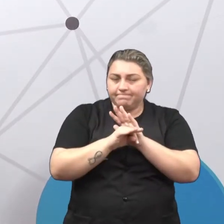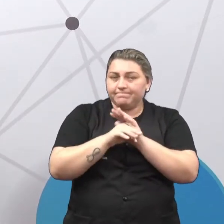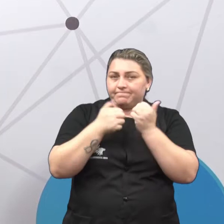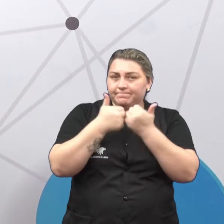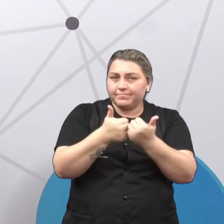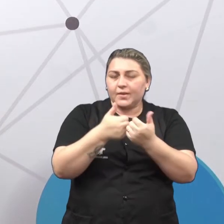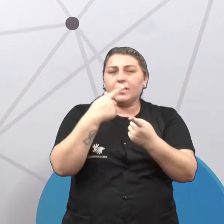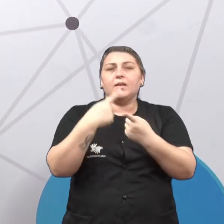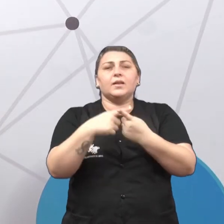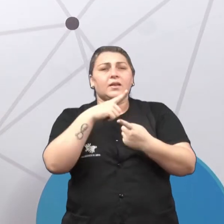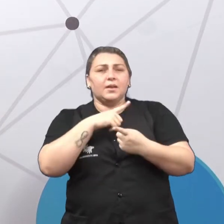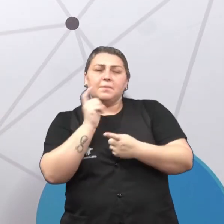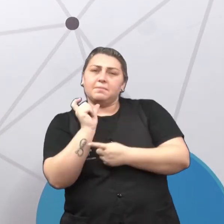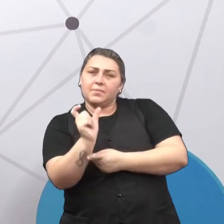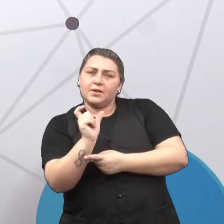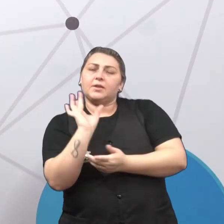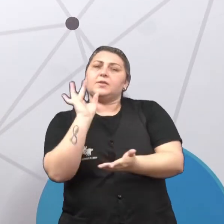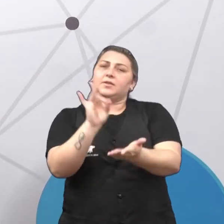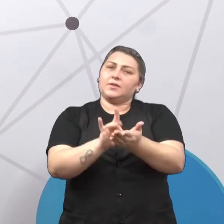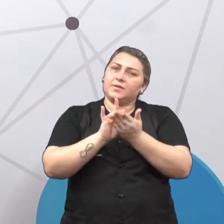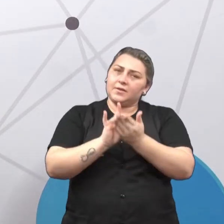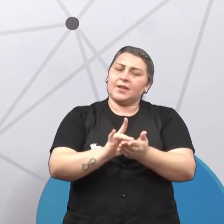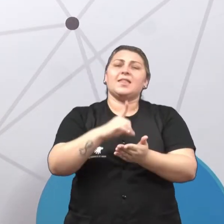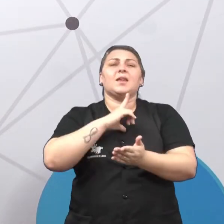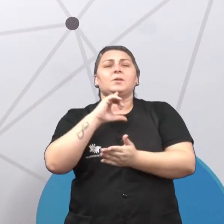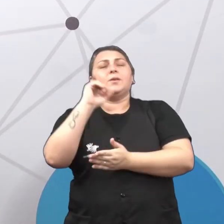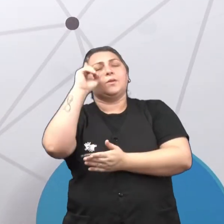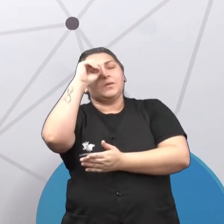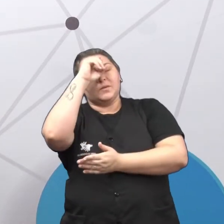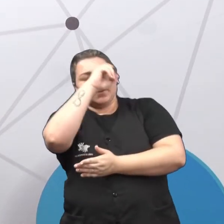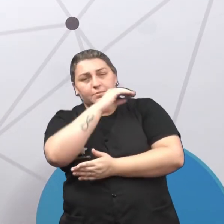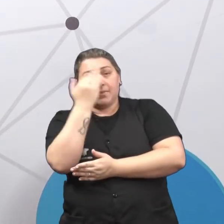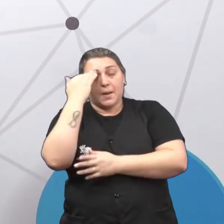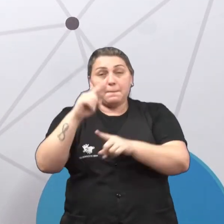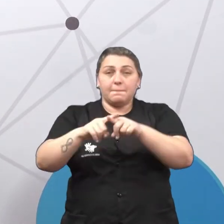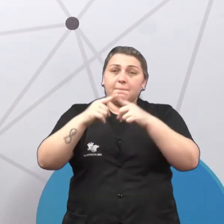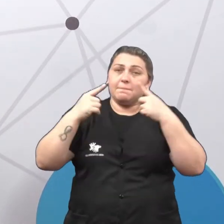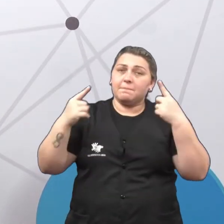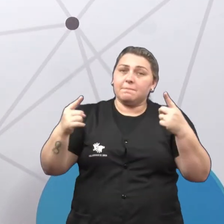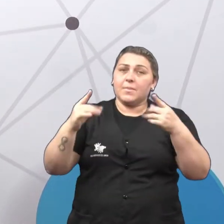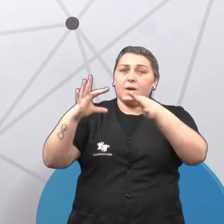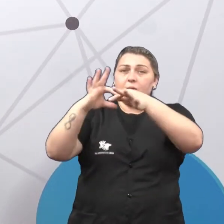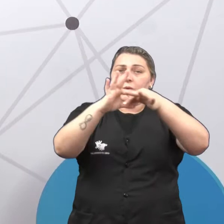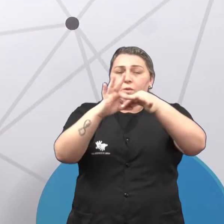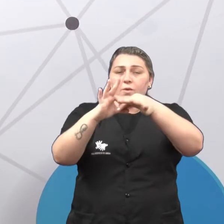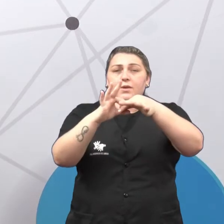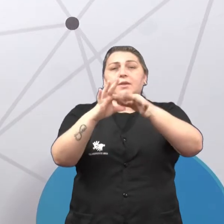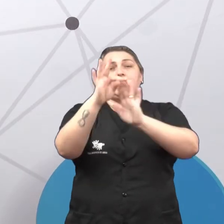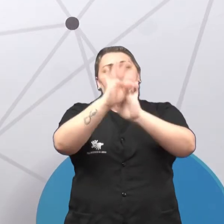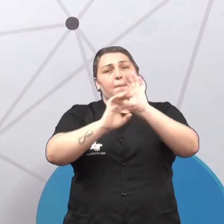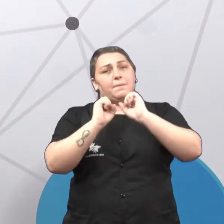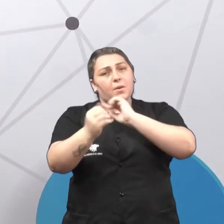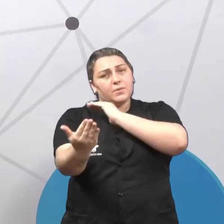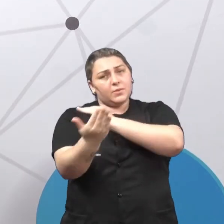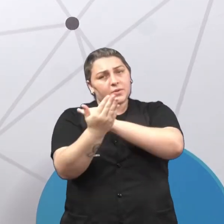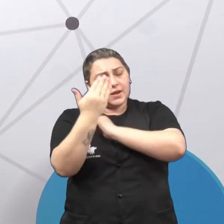tá certo? Porque existem palavras que realmente a gente vai ter dificuldade para entender, mas o contexto do texto pode me ajudar a entender o que